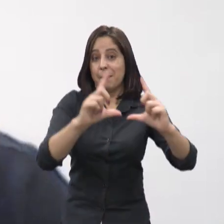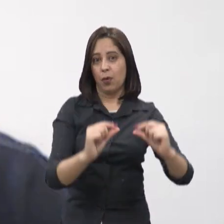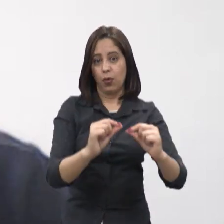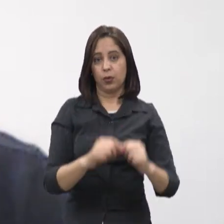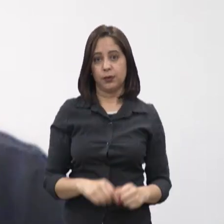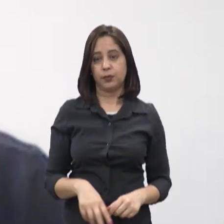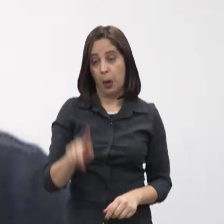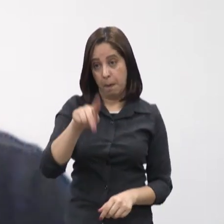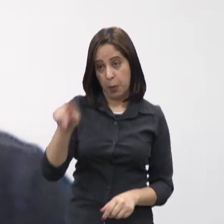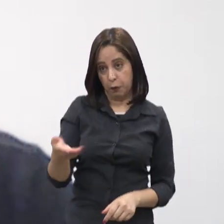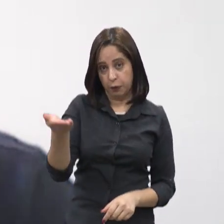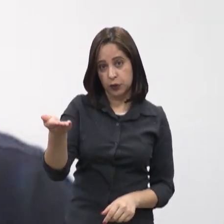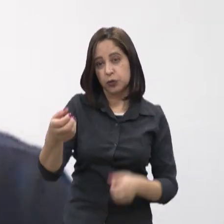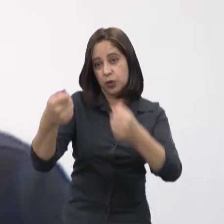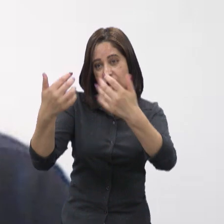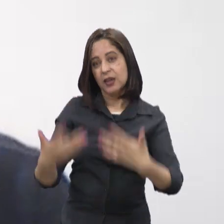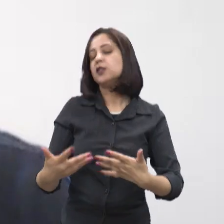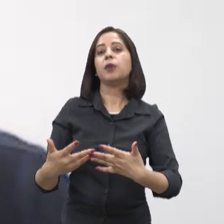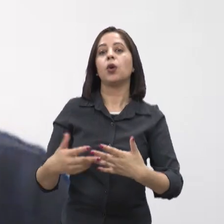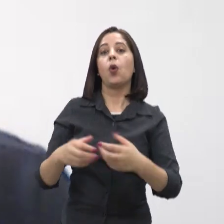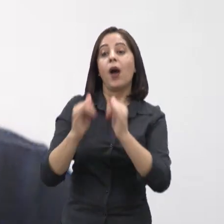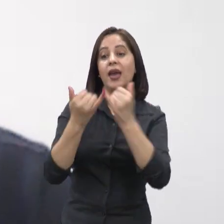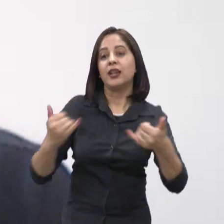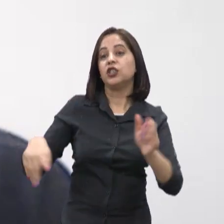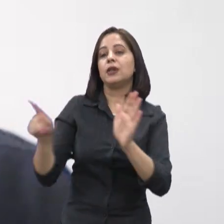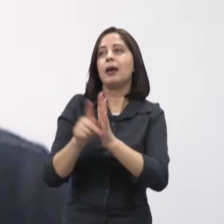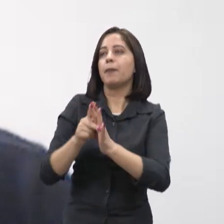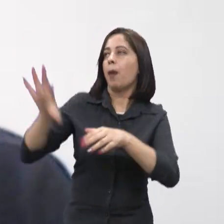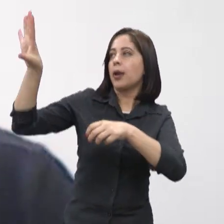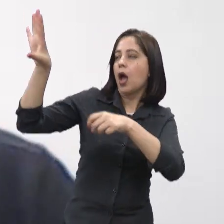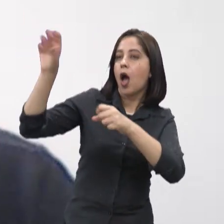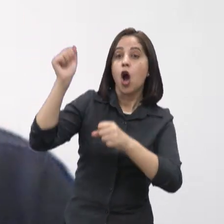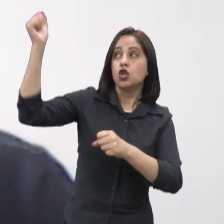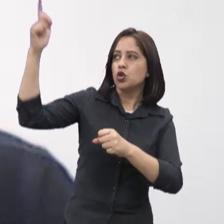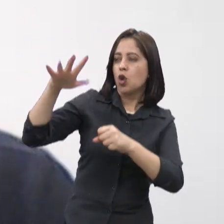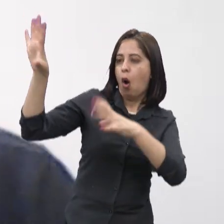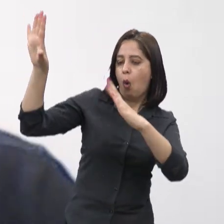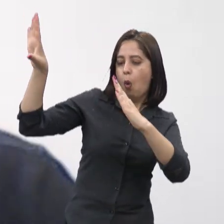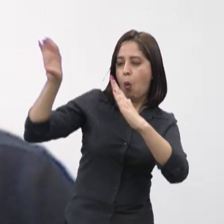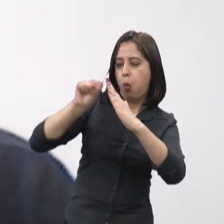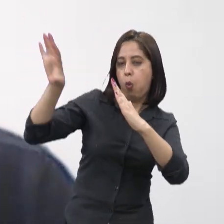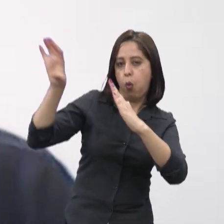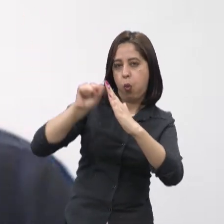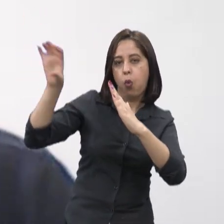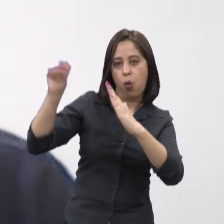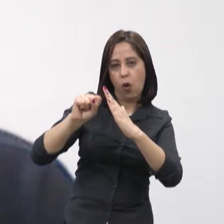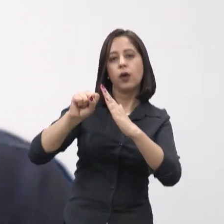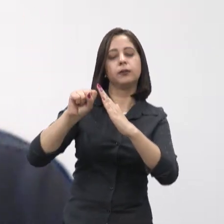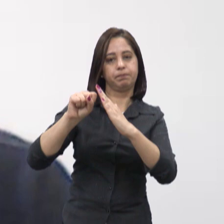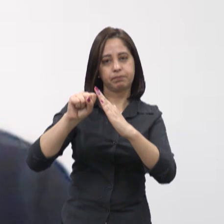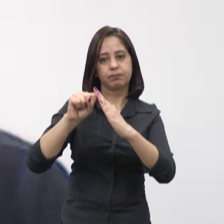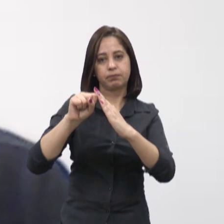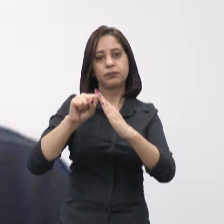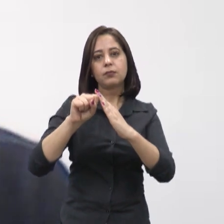vocês comentaram sobre a energia fotovoltaica, a energia eólica, são fontes de energia que são provenientes de recursos